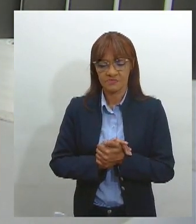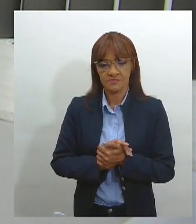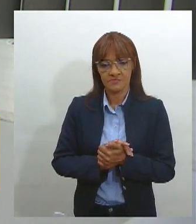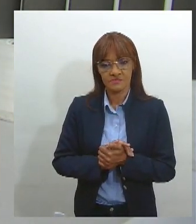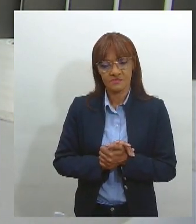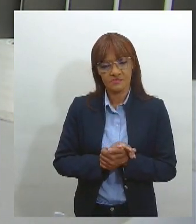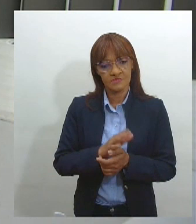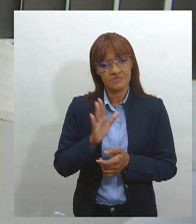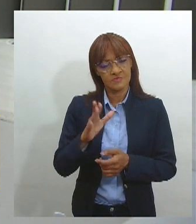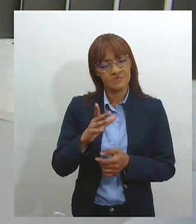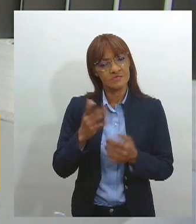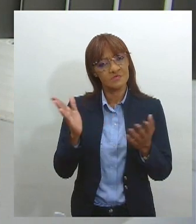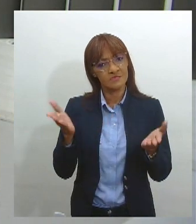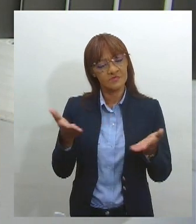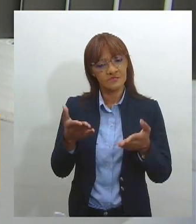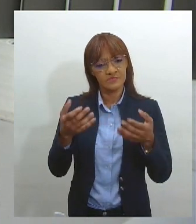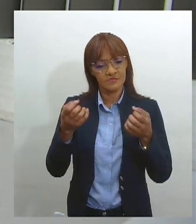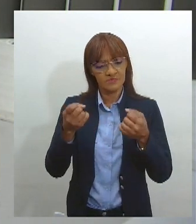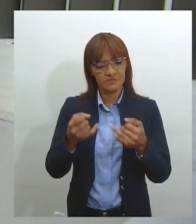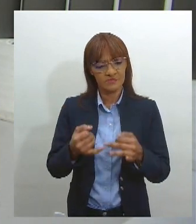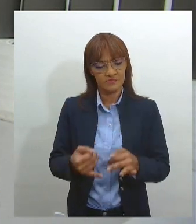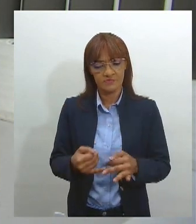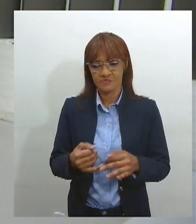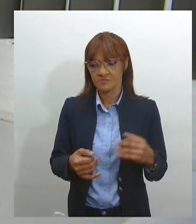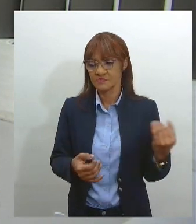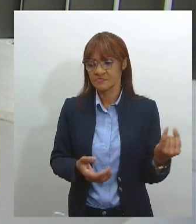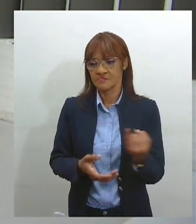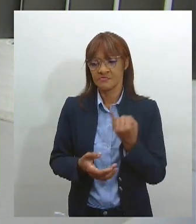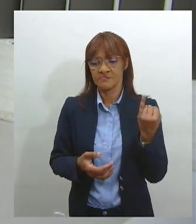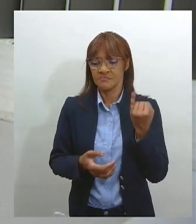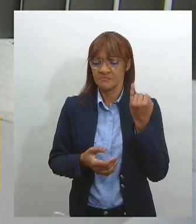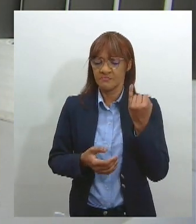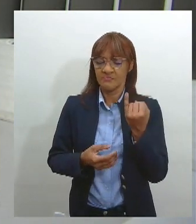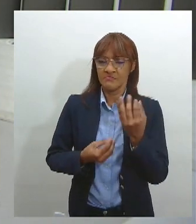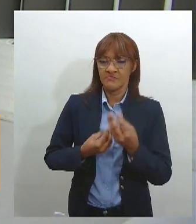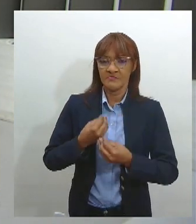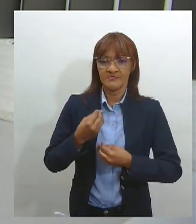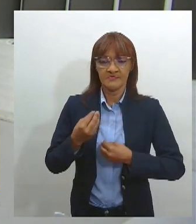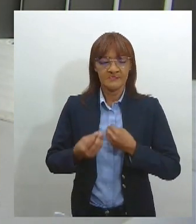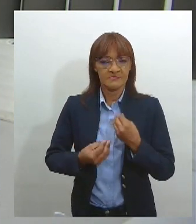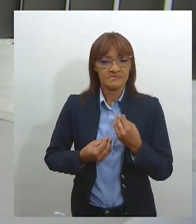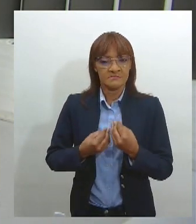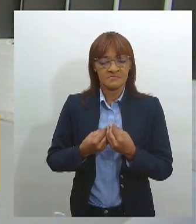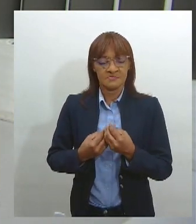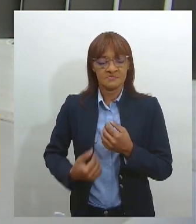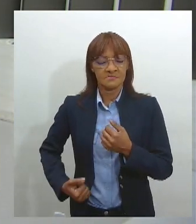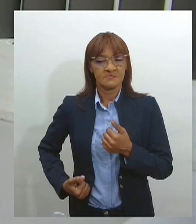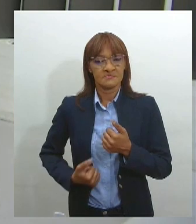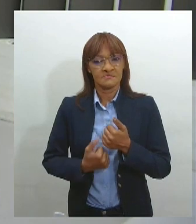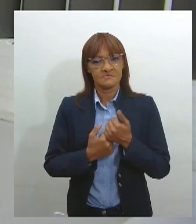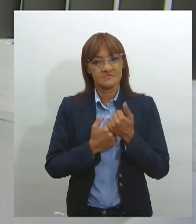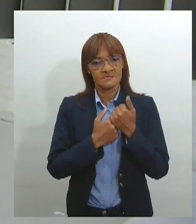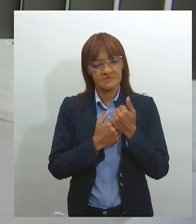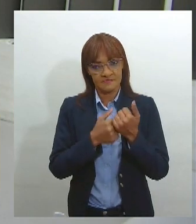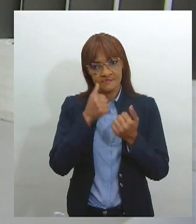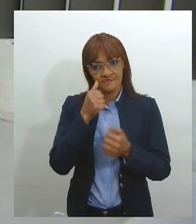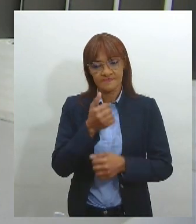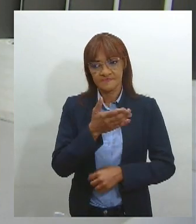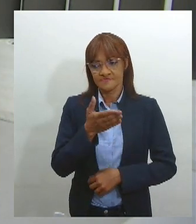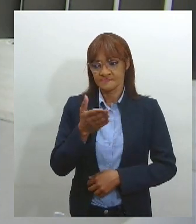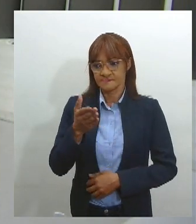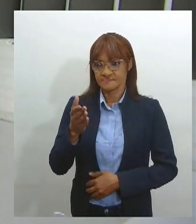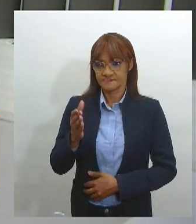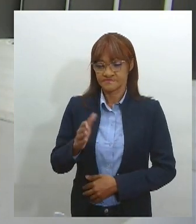ratificada a importância desse combate, dessa rede de apoio, essas mulheres que ainda são vítimas da